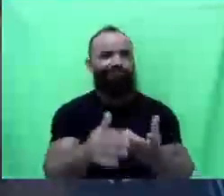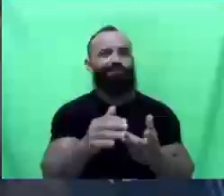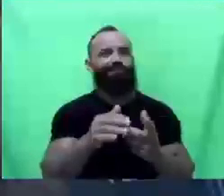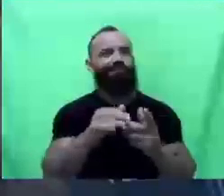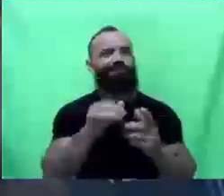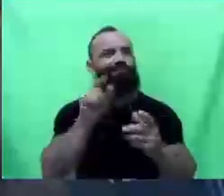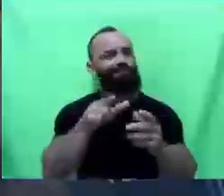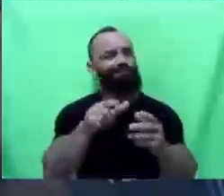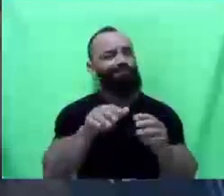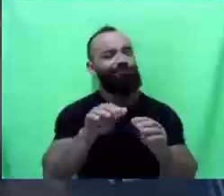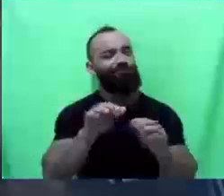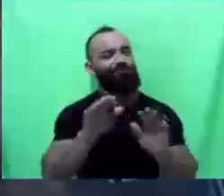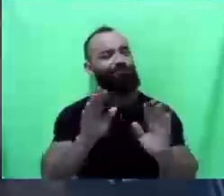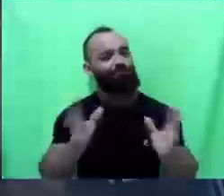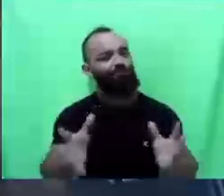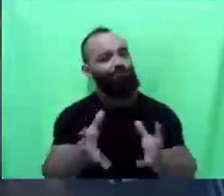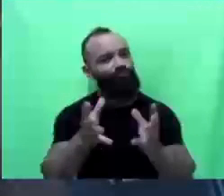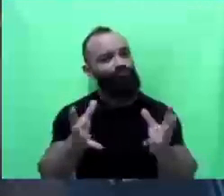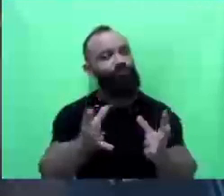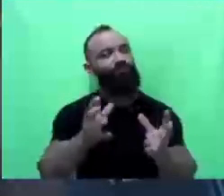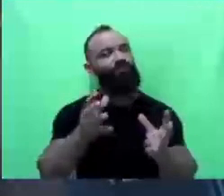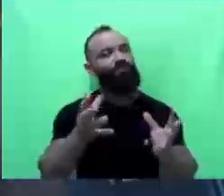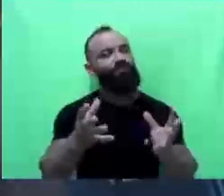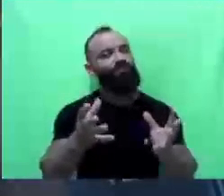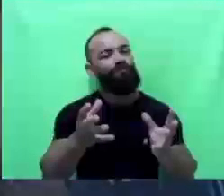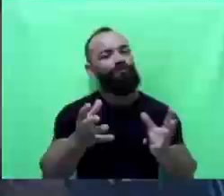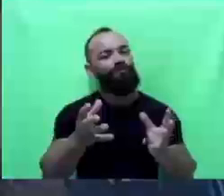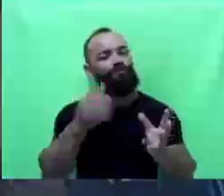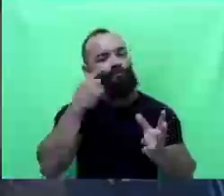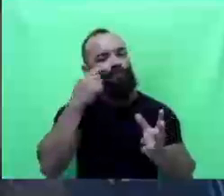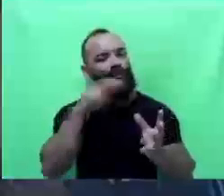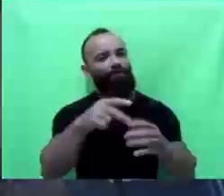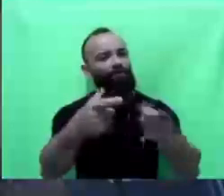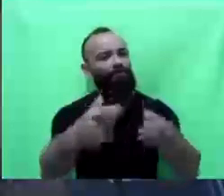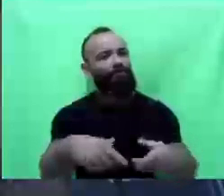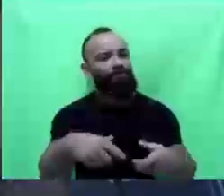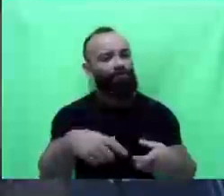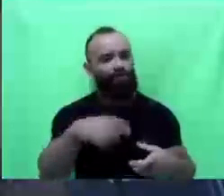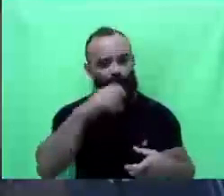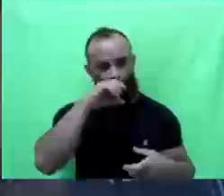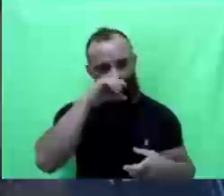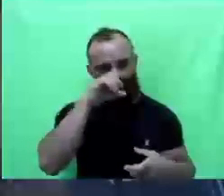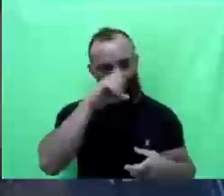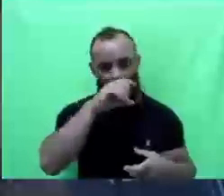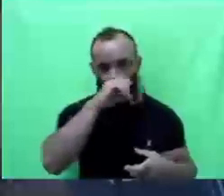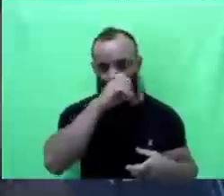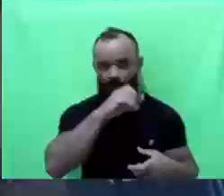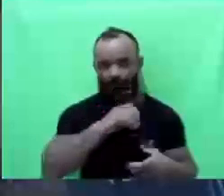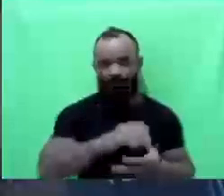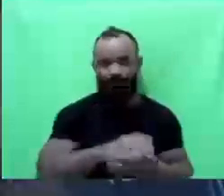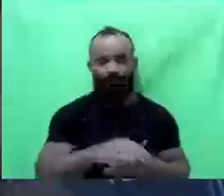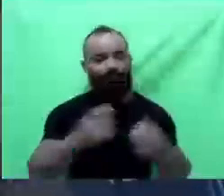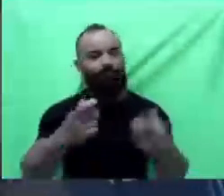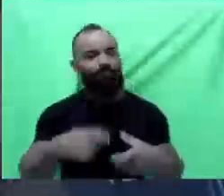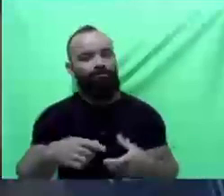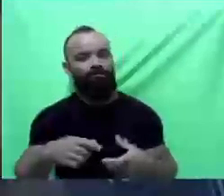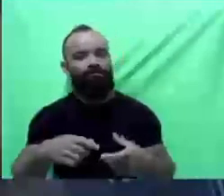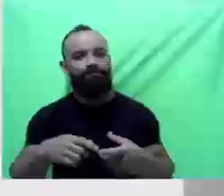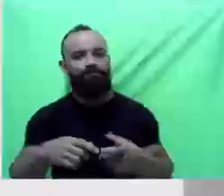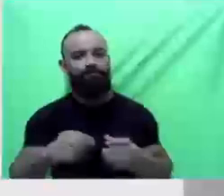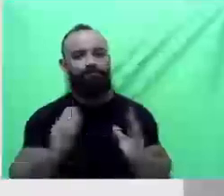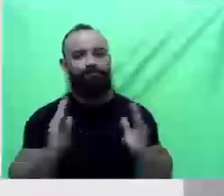excesso. Ali a gente vê um local, um contentor, obrigado,